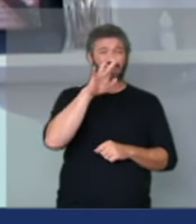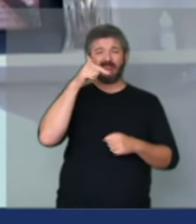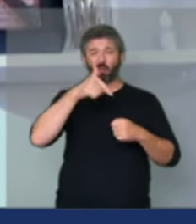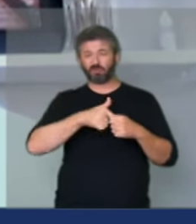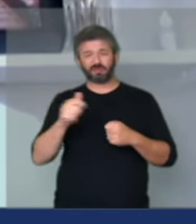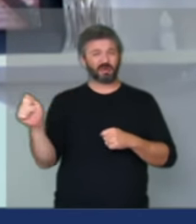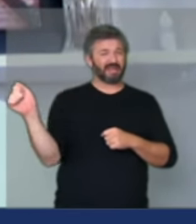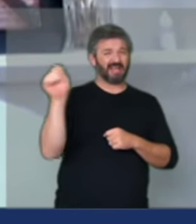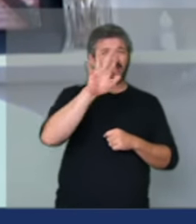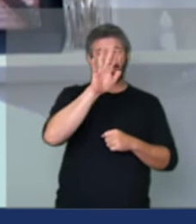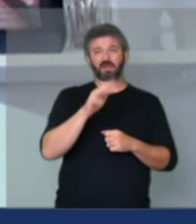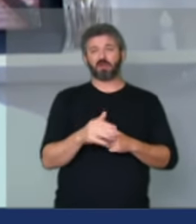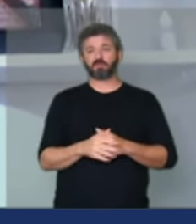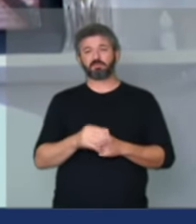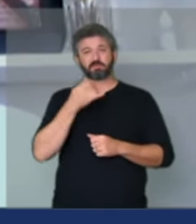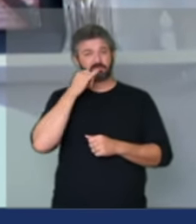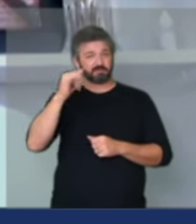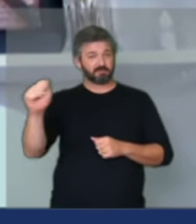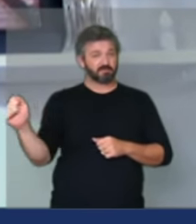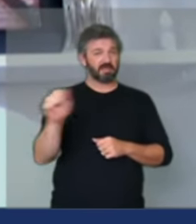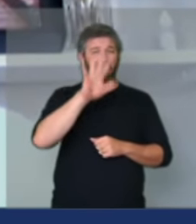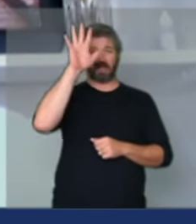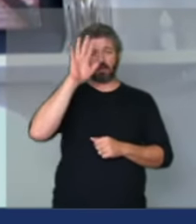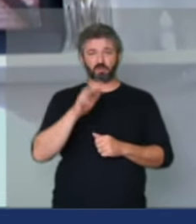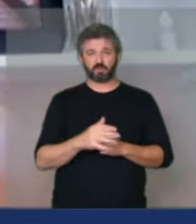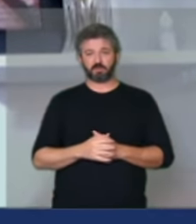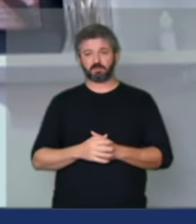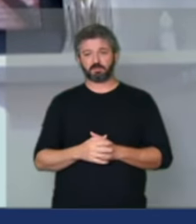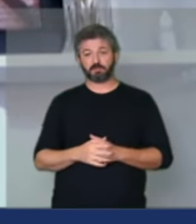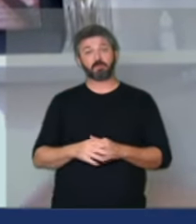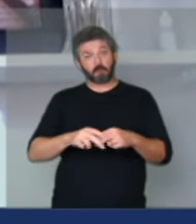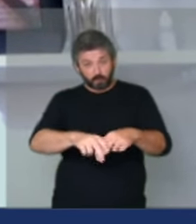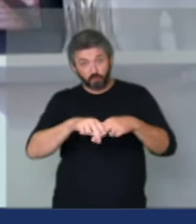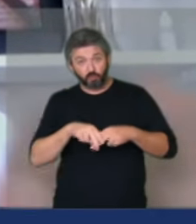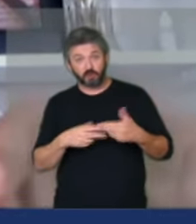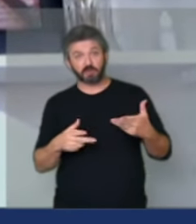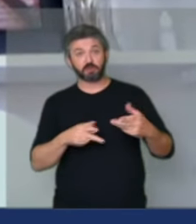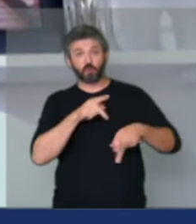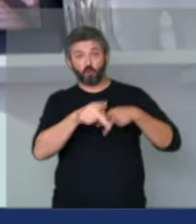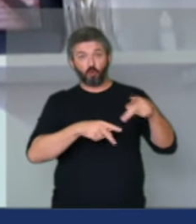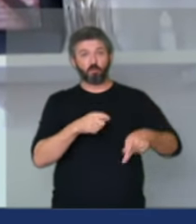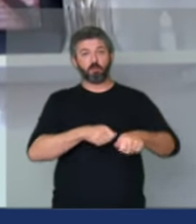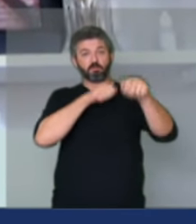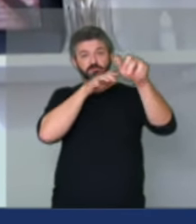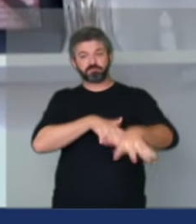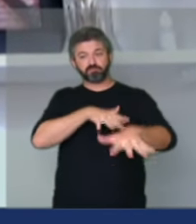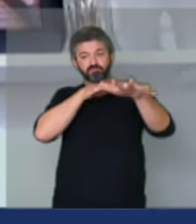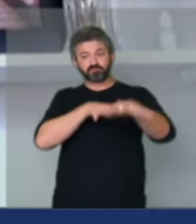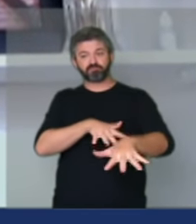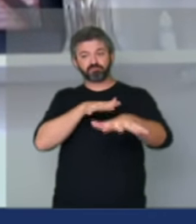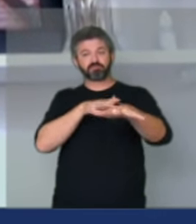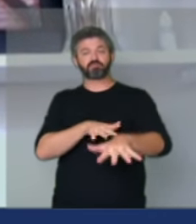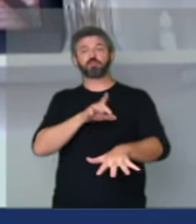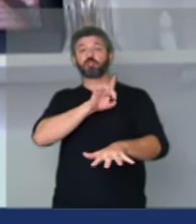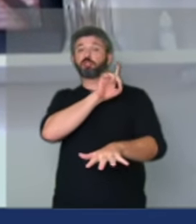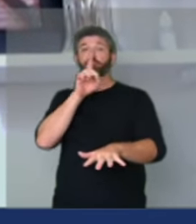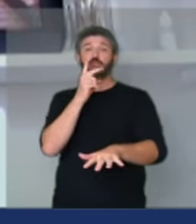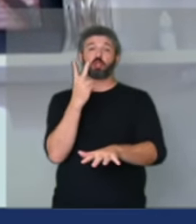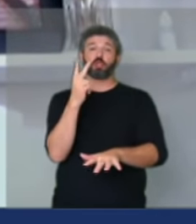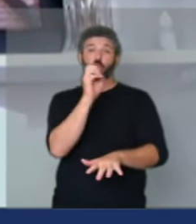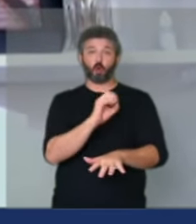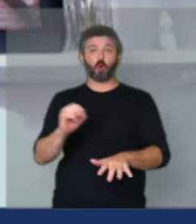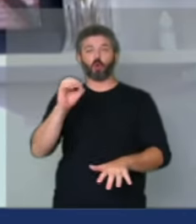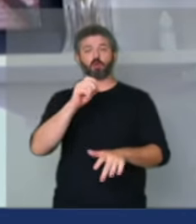mais caro energia mais cara por isso o povo foi às ruas no último dia dois de outubro